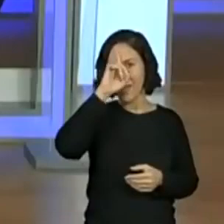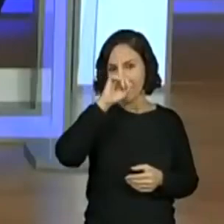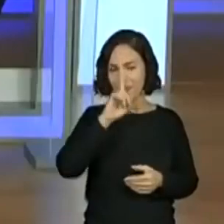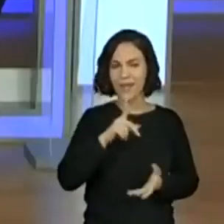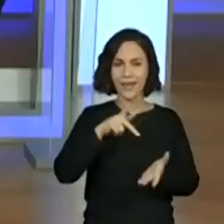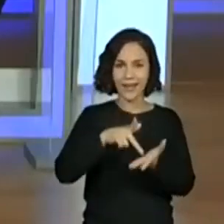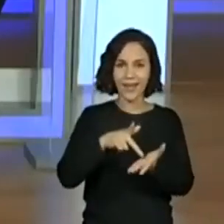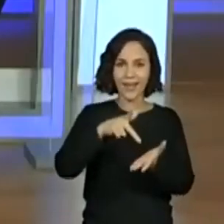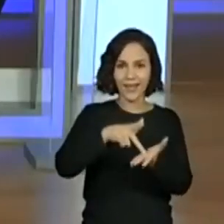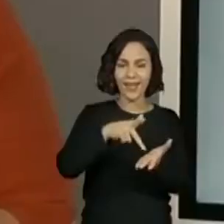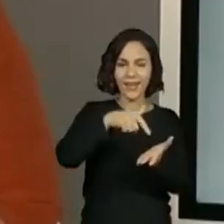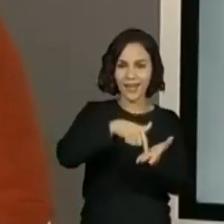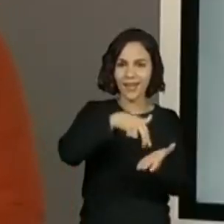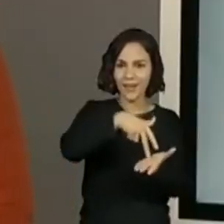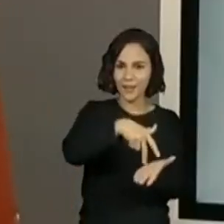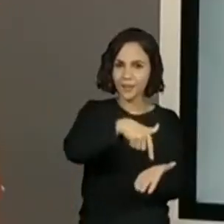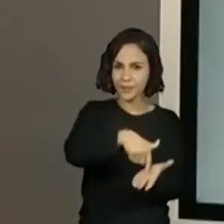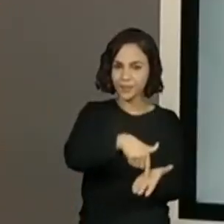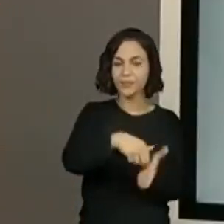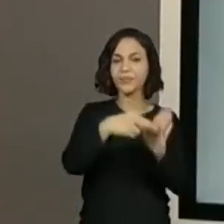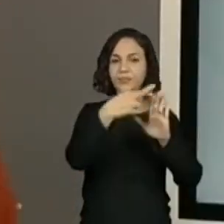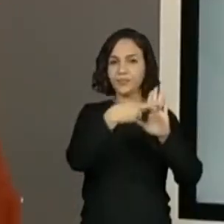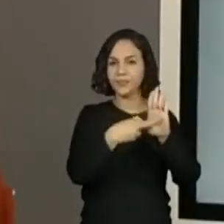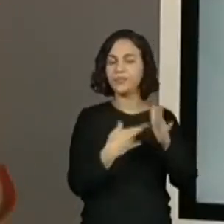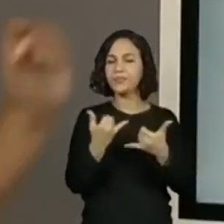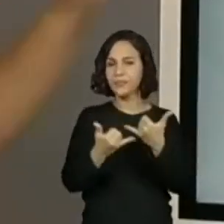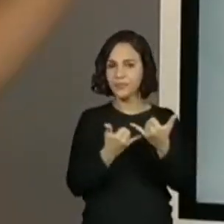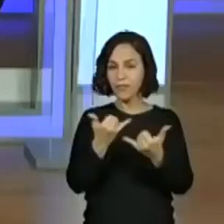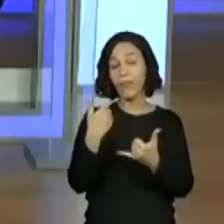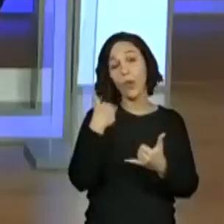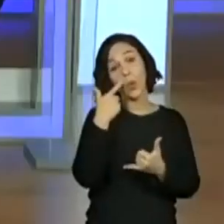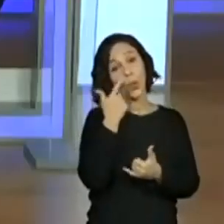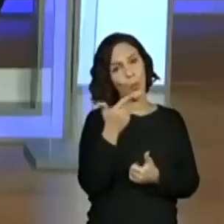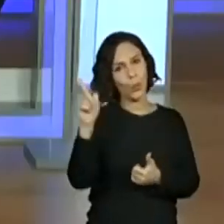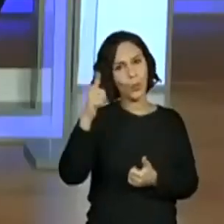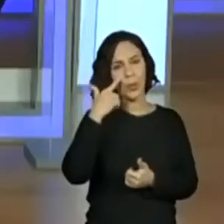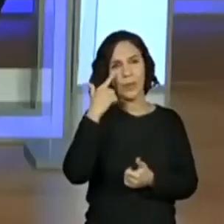amarelinha. Regras de brincadeiras. Regras de brincadeiras. Vou apresentar um outro.